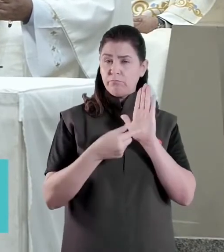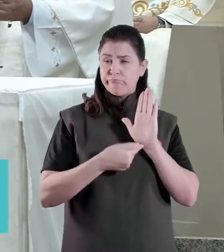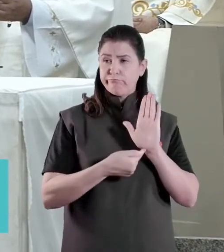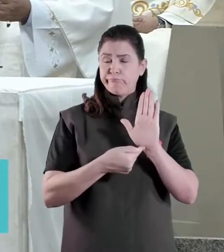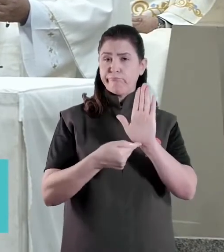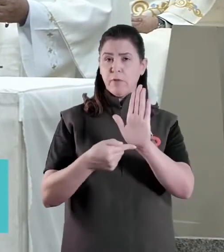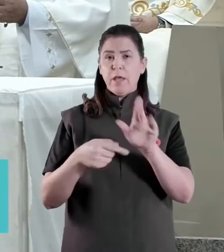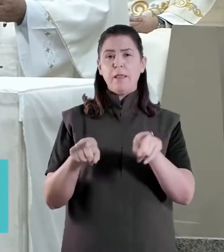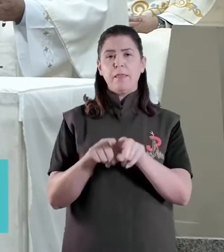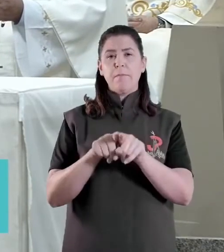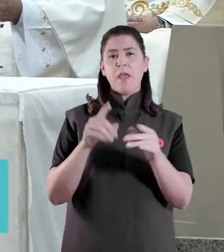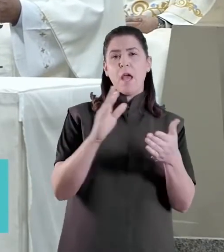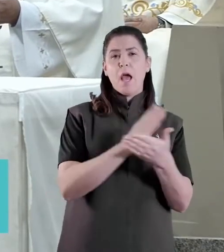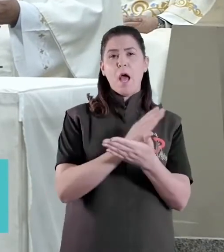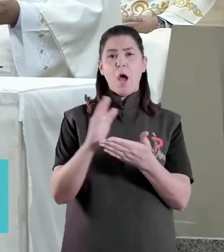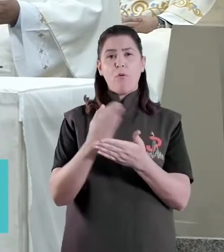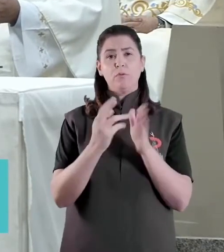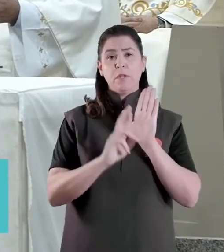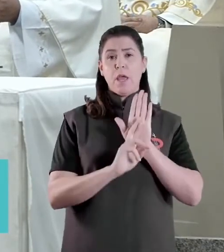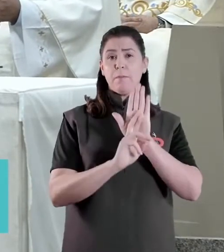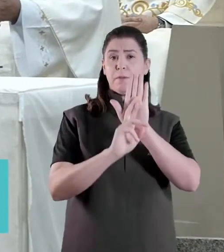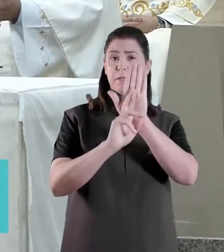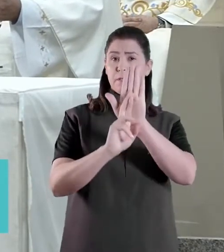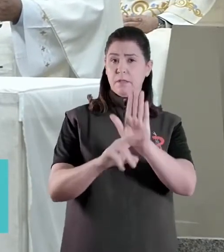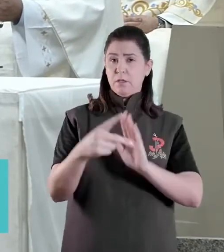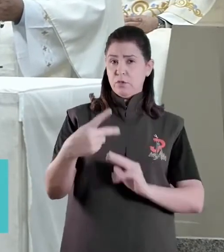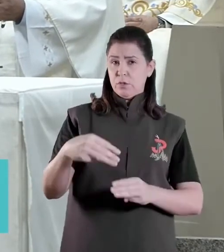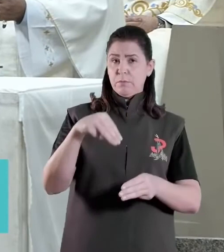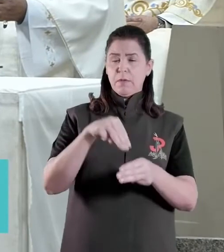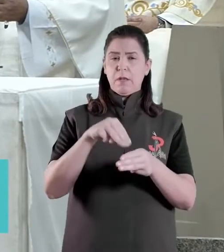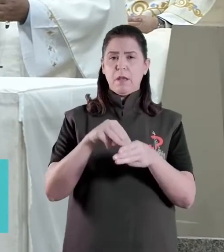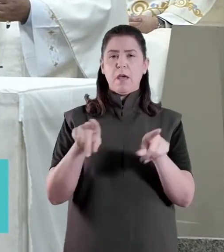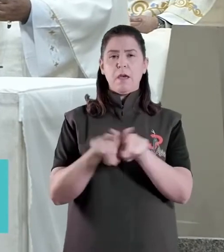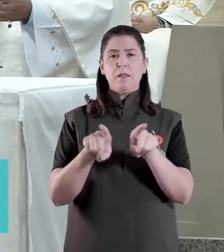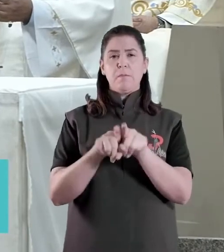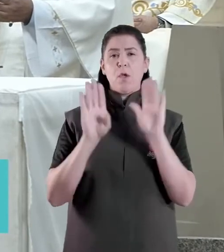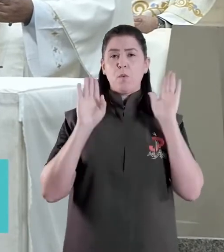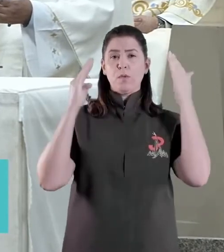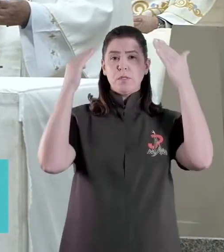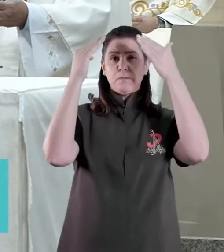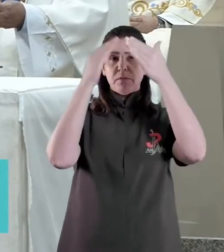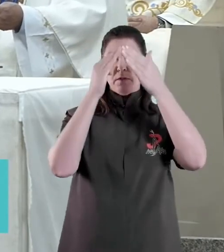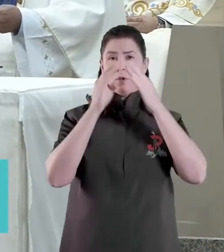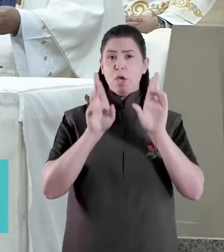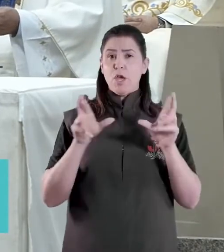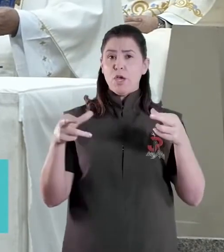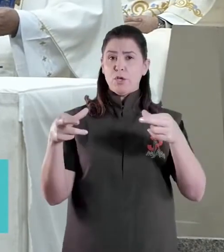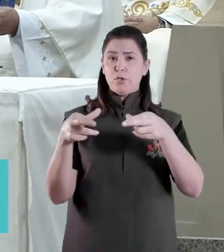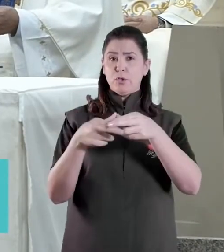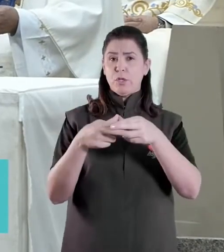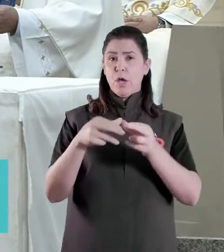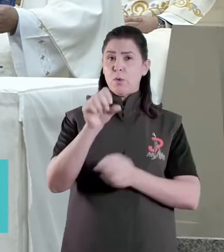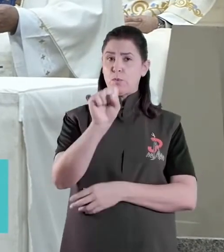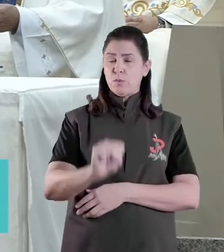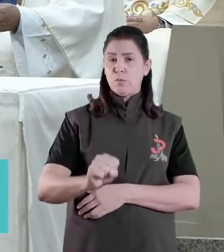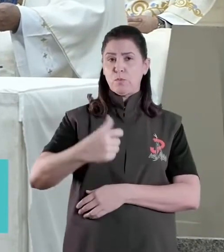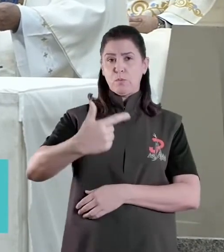representantes da Arquidiocese e dos Bispos do Regional Sudois fizeram uso da palavra.